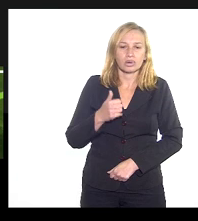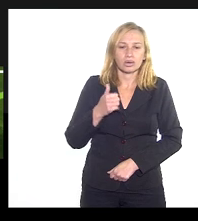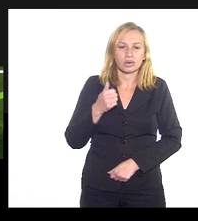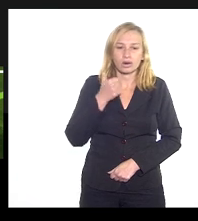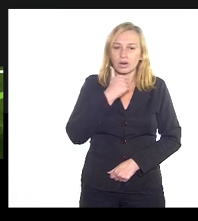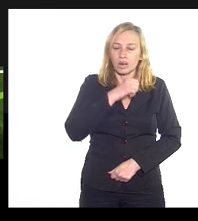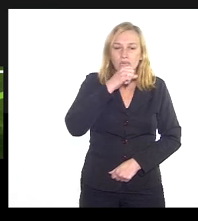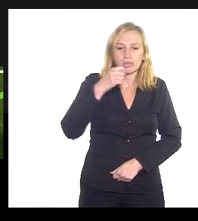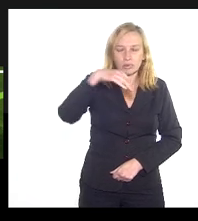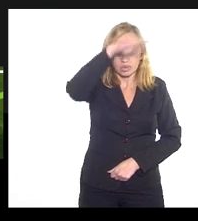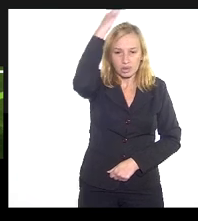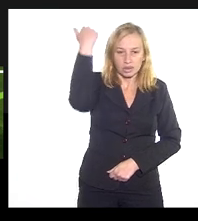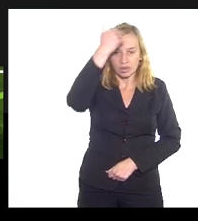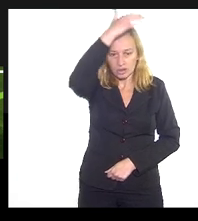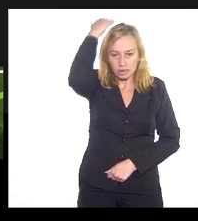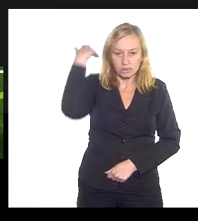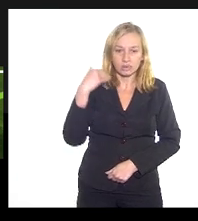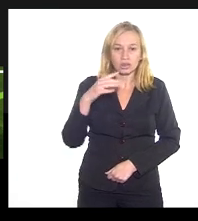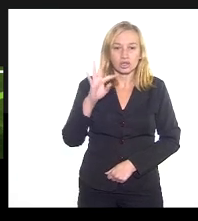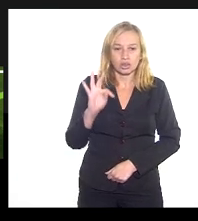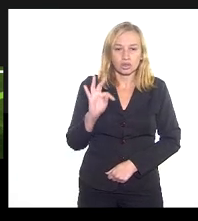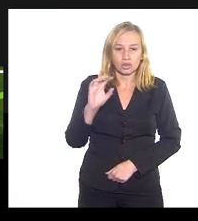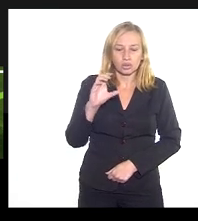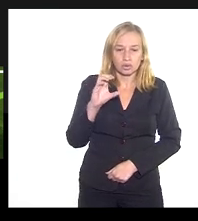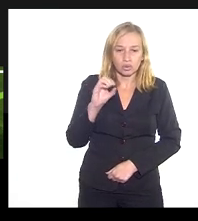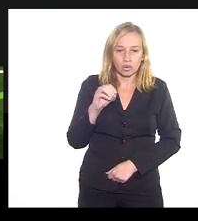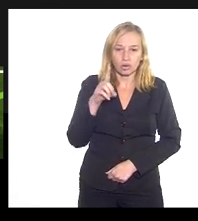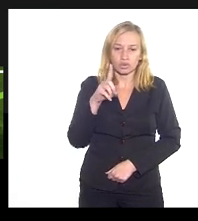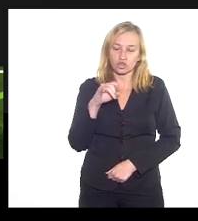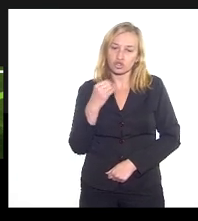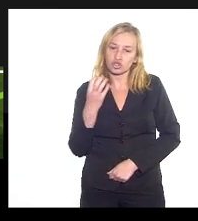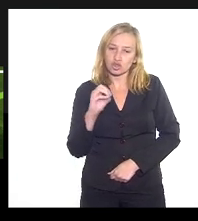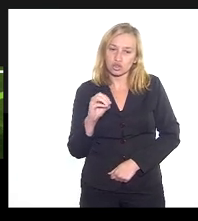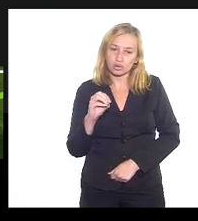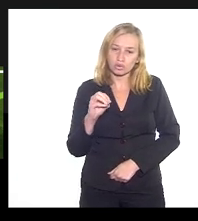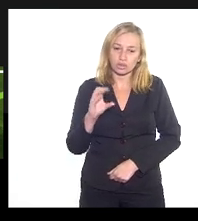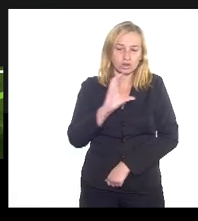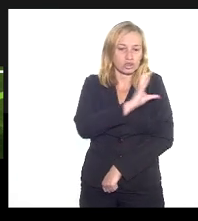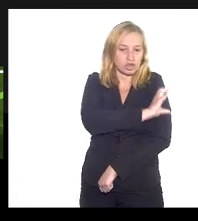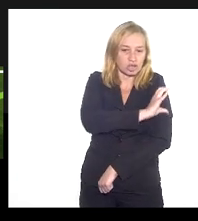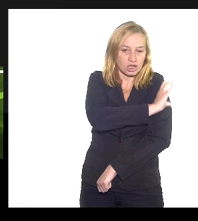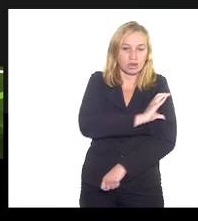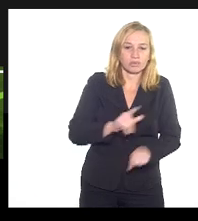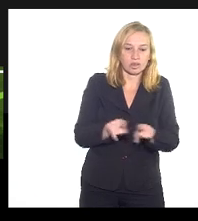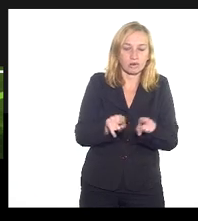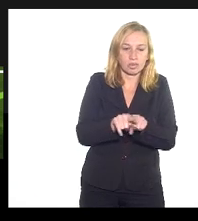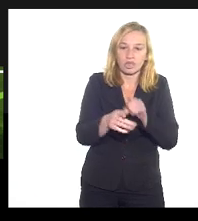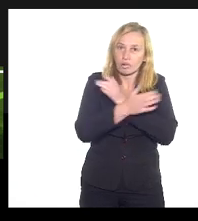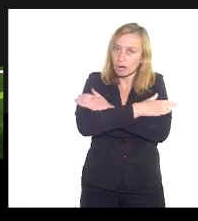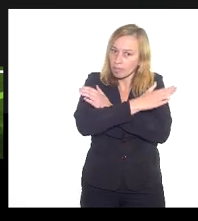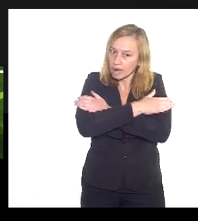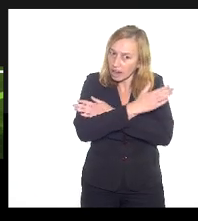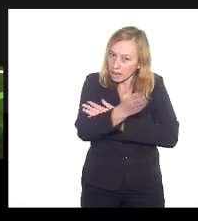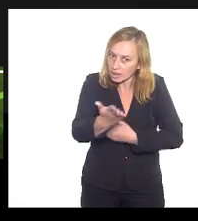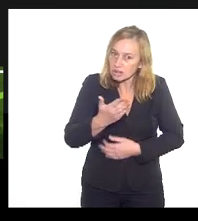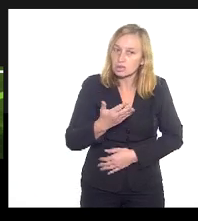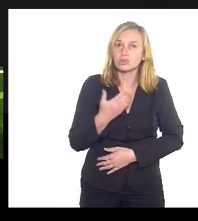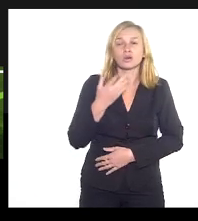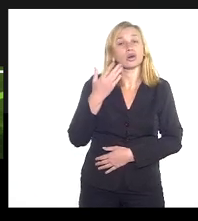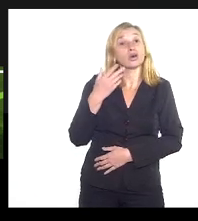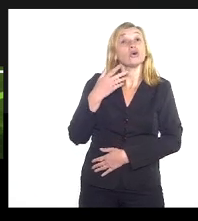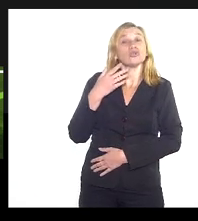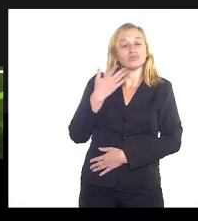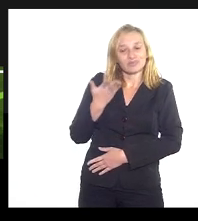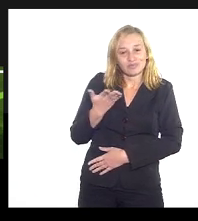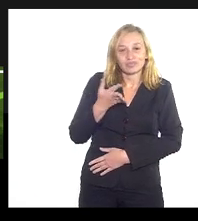o Totinho lá de Campos também, um grande abraço, amigo, querido, bonito, o depoimento do